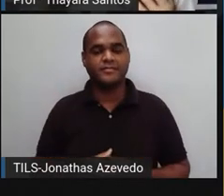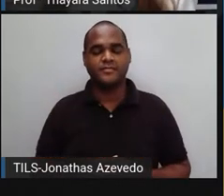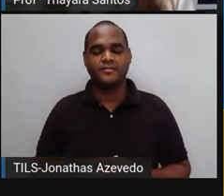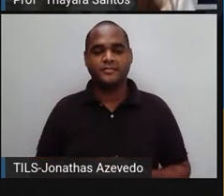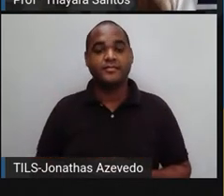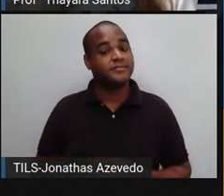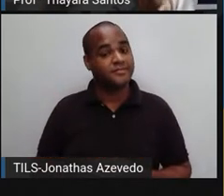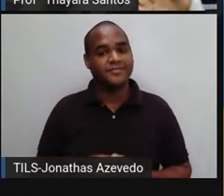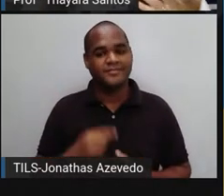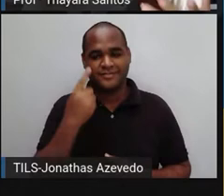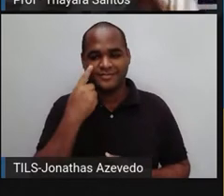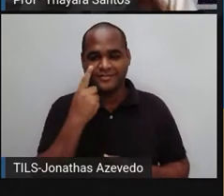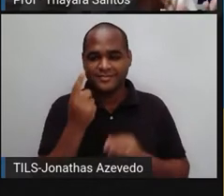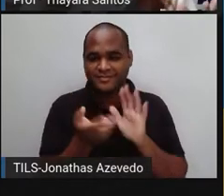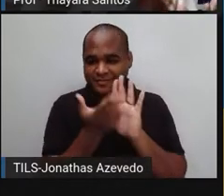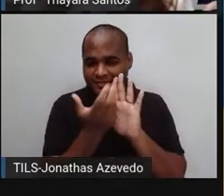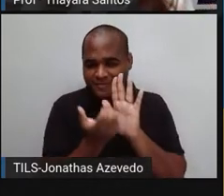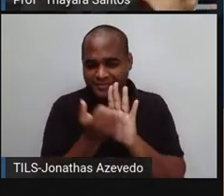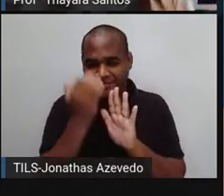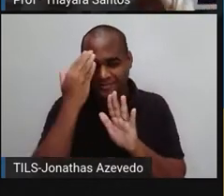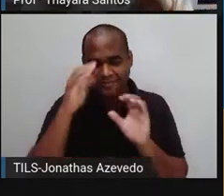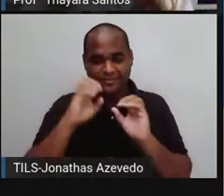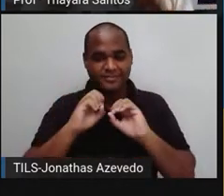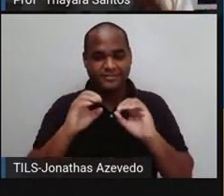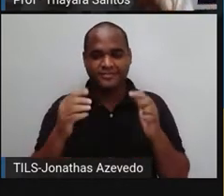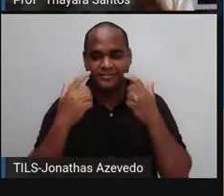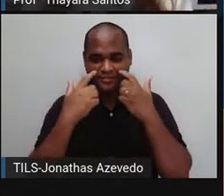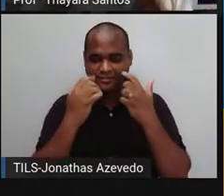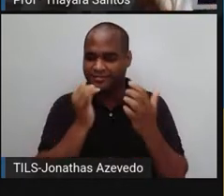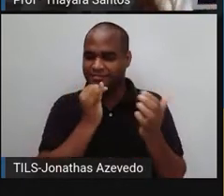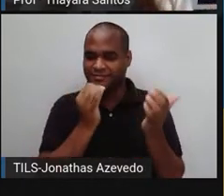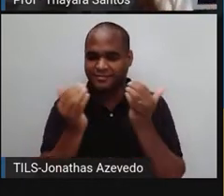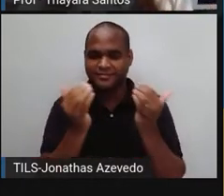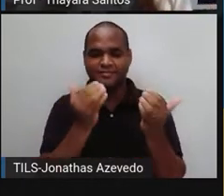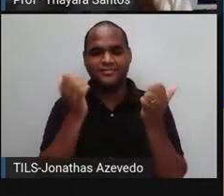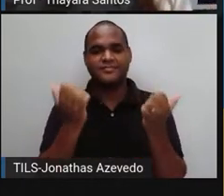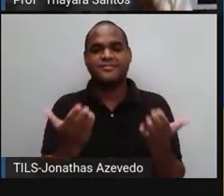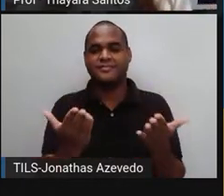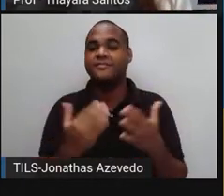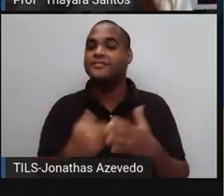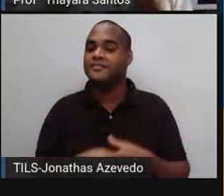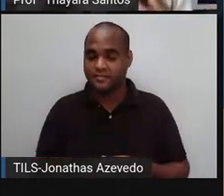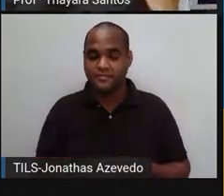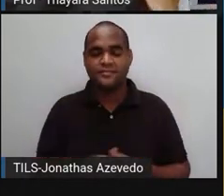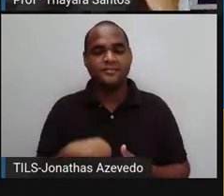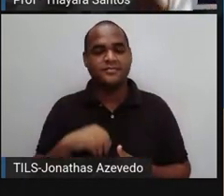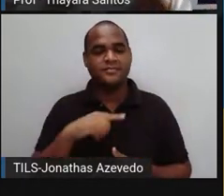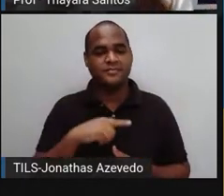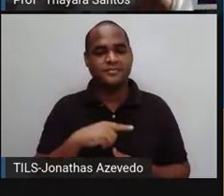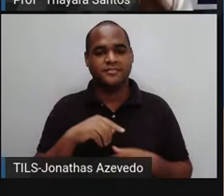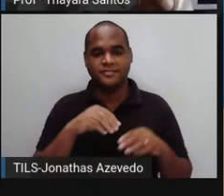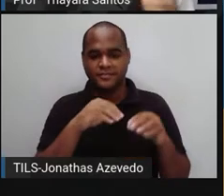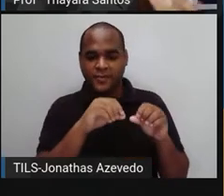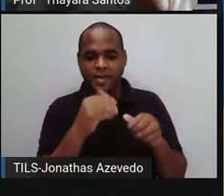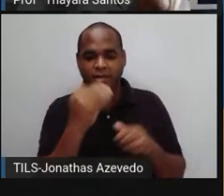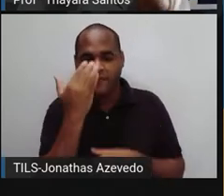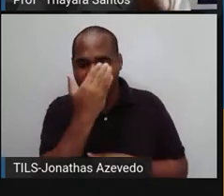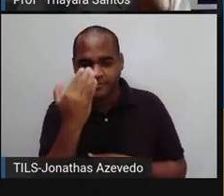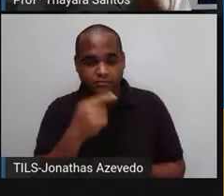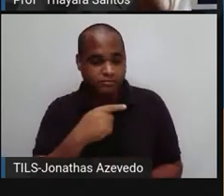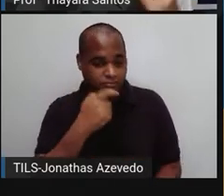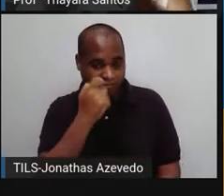Então, só para a gente entender esse processo, né? Ilustrando esse processo. Então, tá aqui os fungos, que eles podem ser microscópicos ou